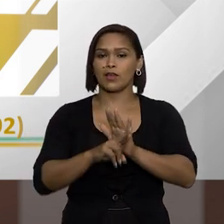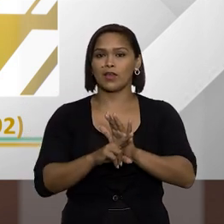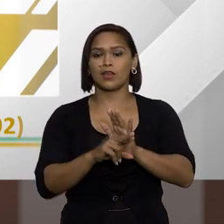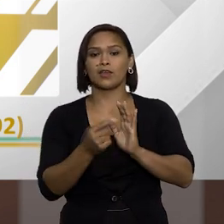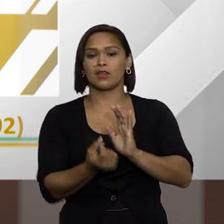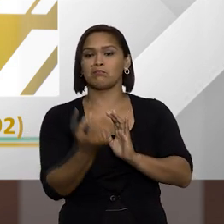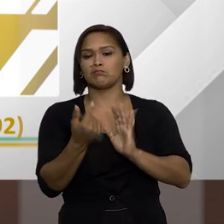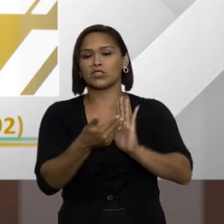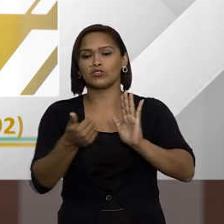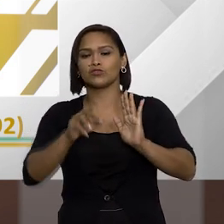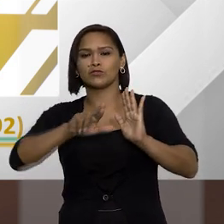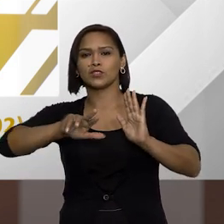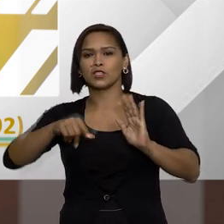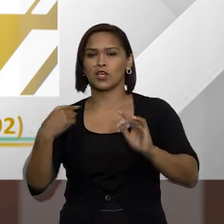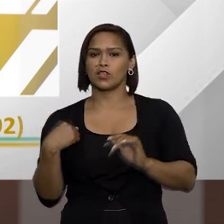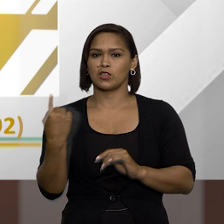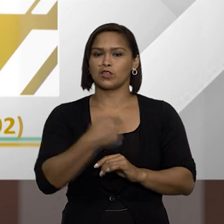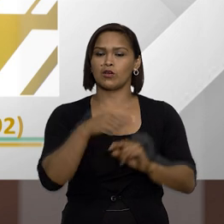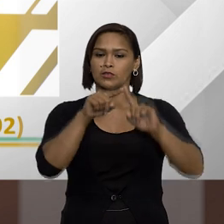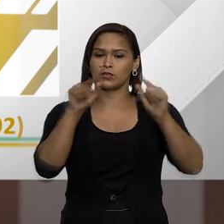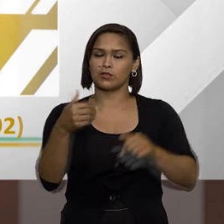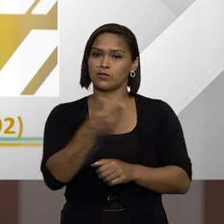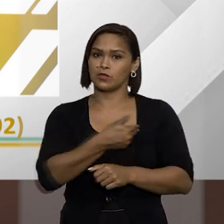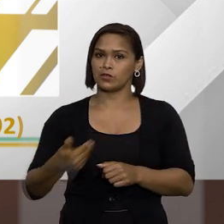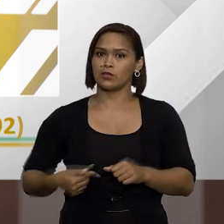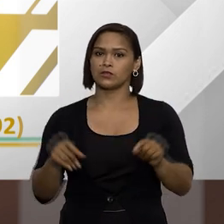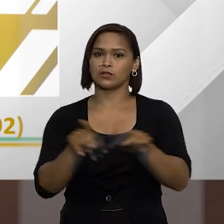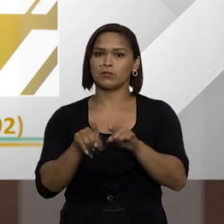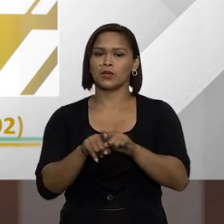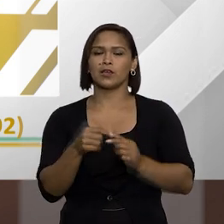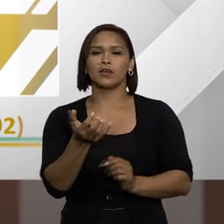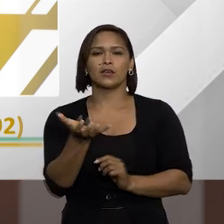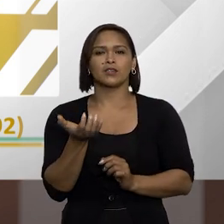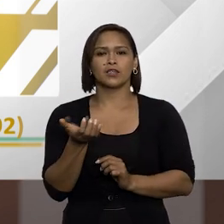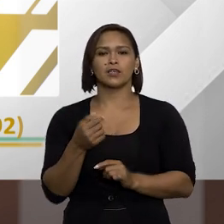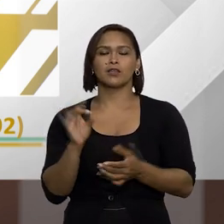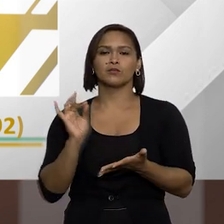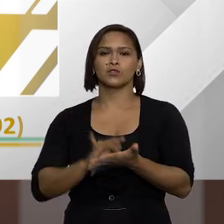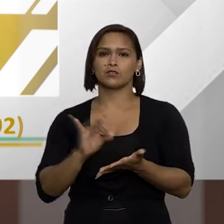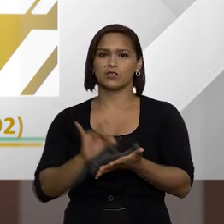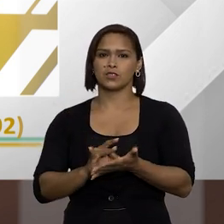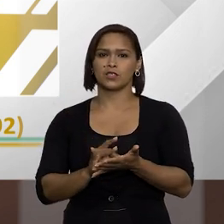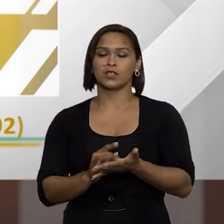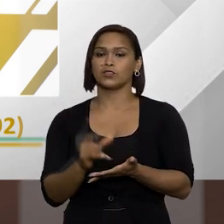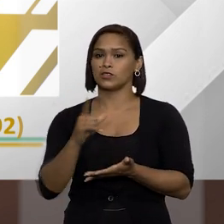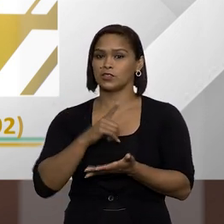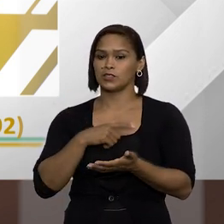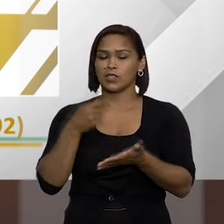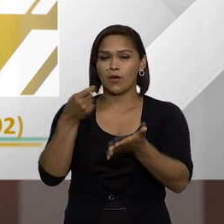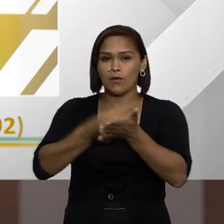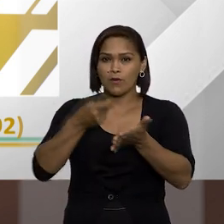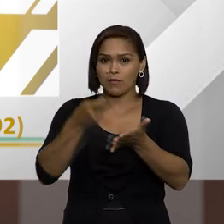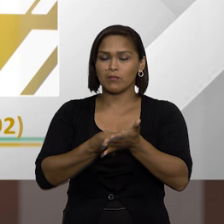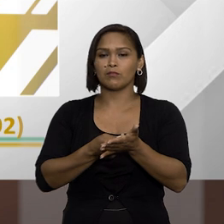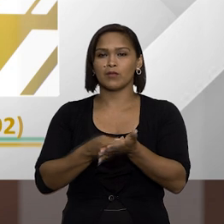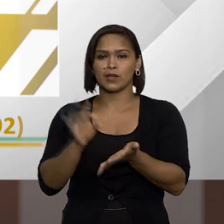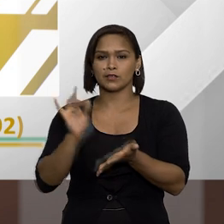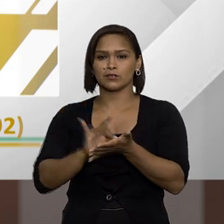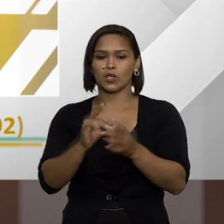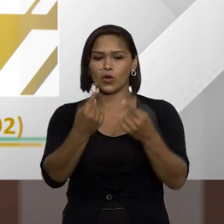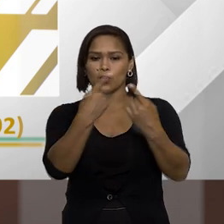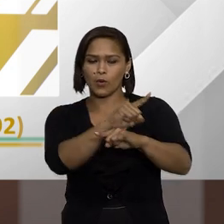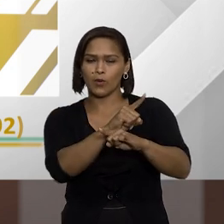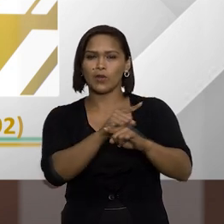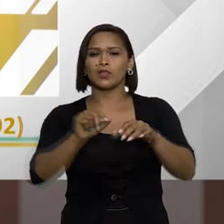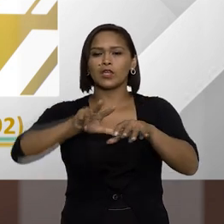virou exceção e nós que somos servidores também temos a intenção realmente de que haja um combate muito firme contra